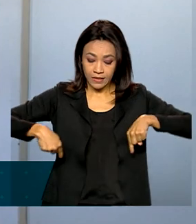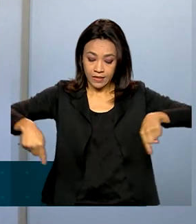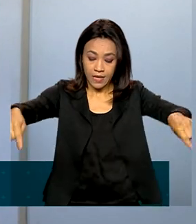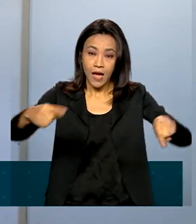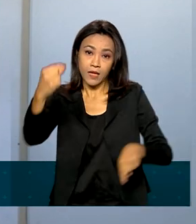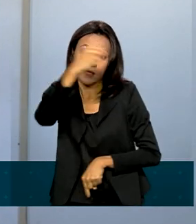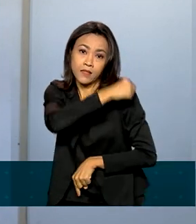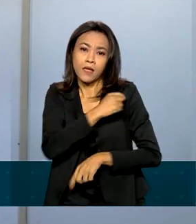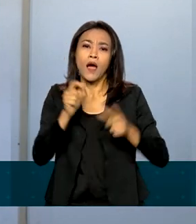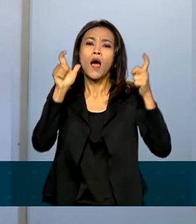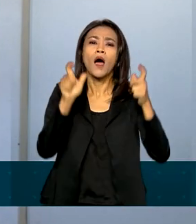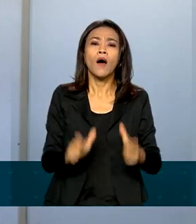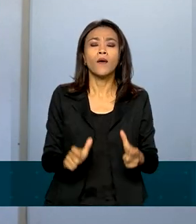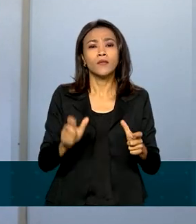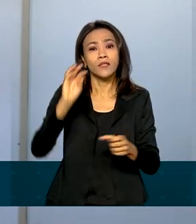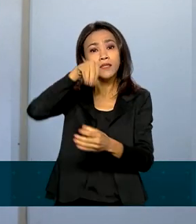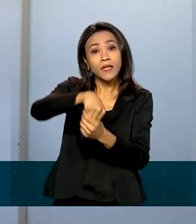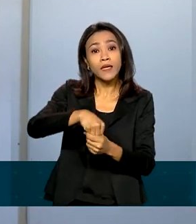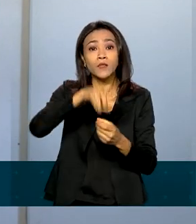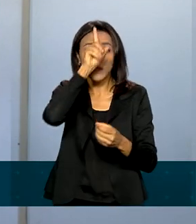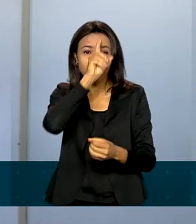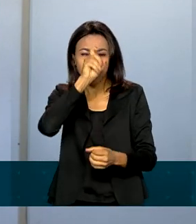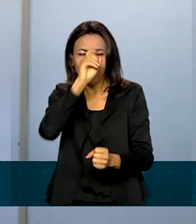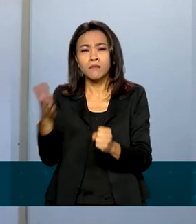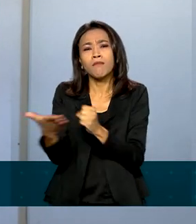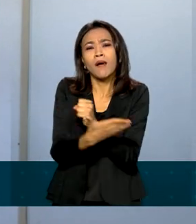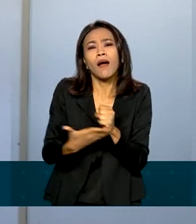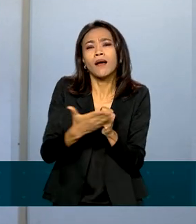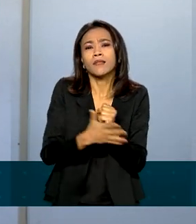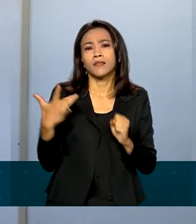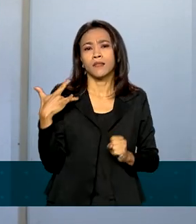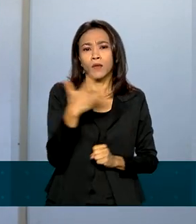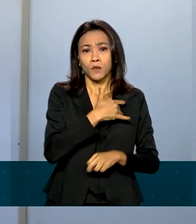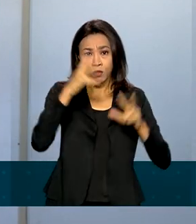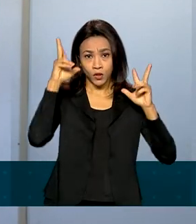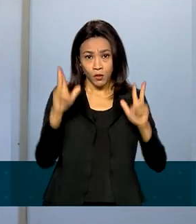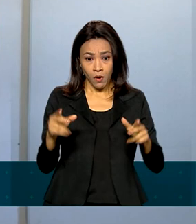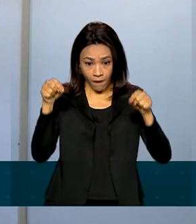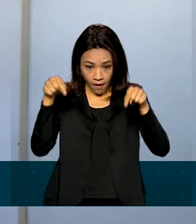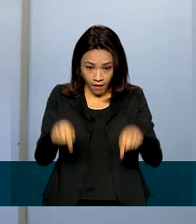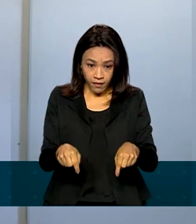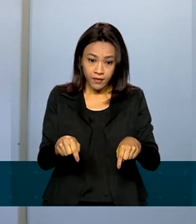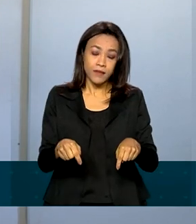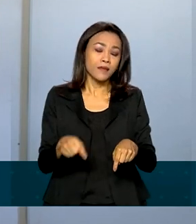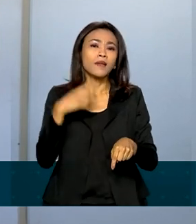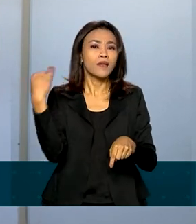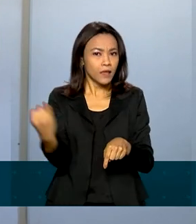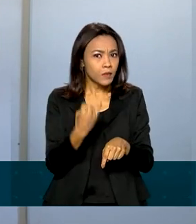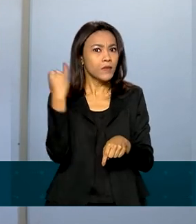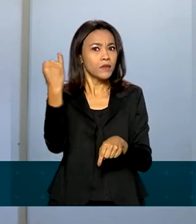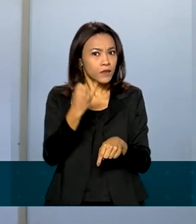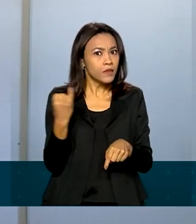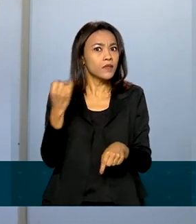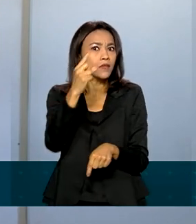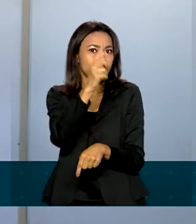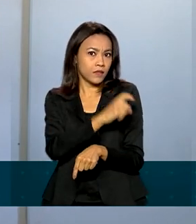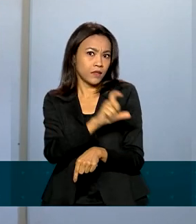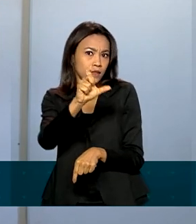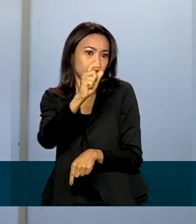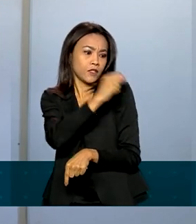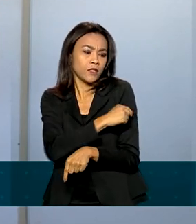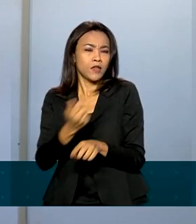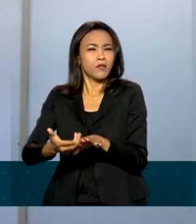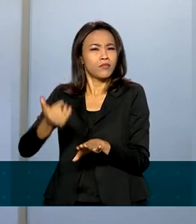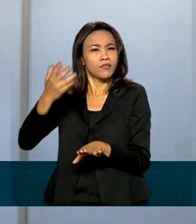localizadas em unidades básicas de saúde, como esta aqui. As vacinas têm importância histórica para a erradicação